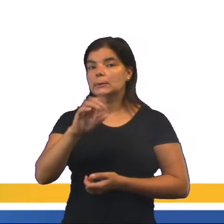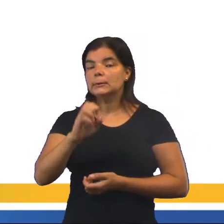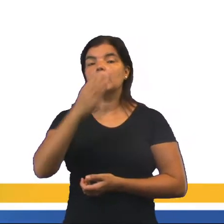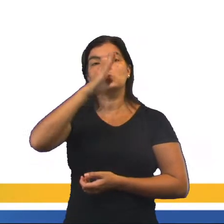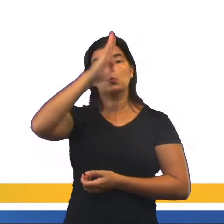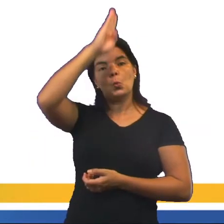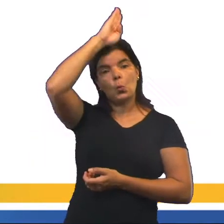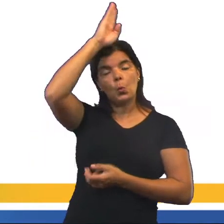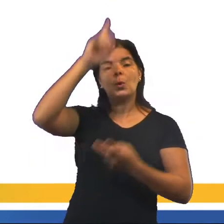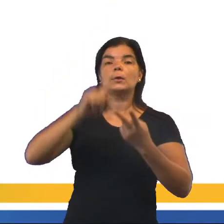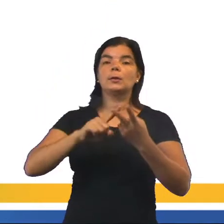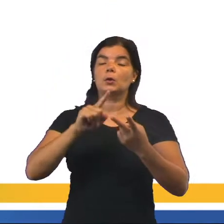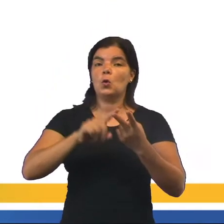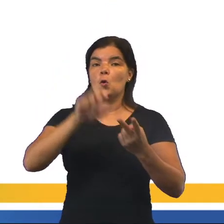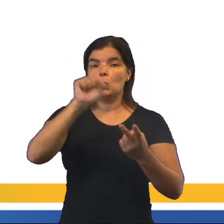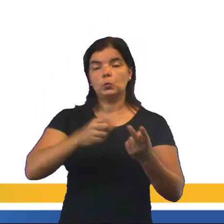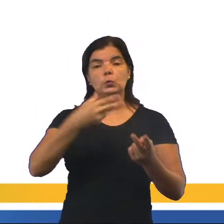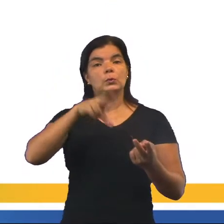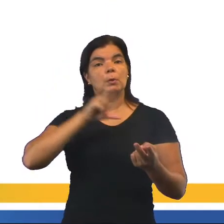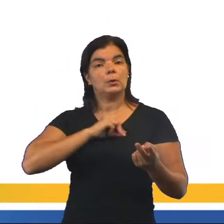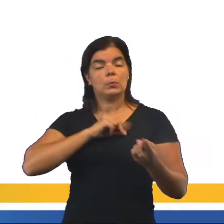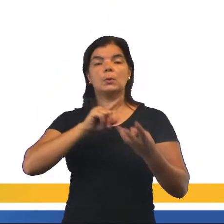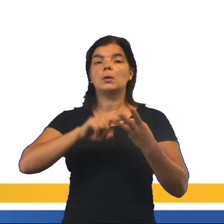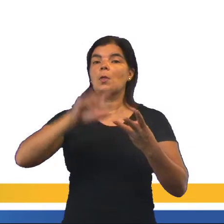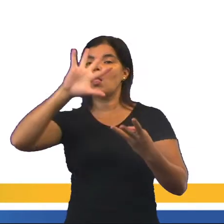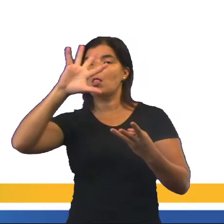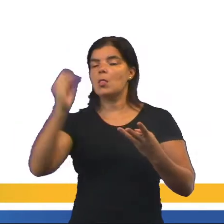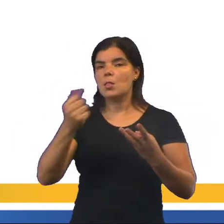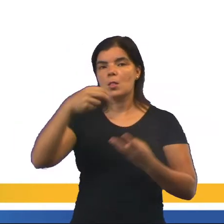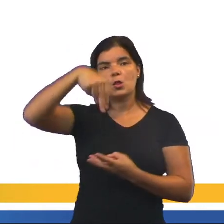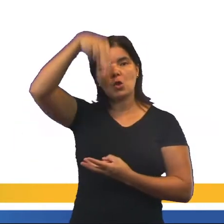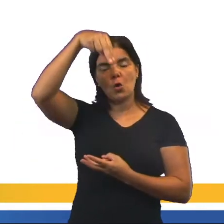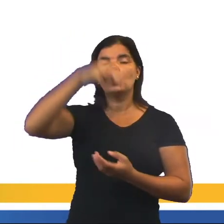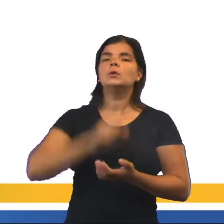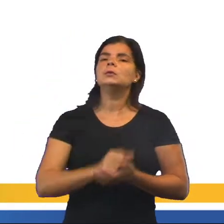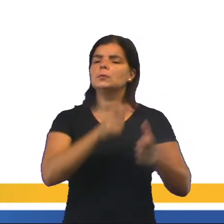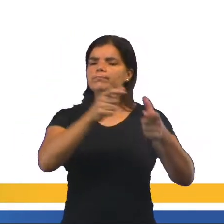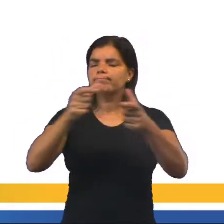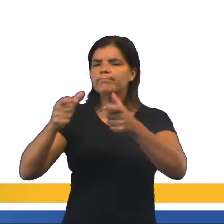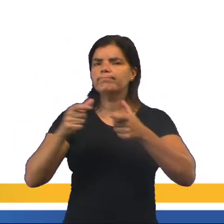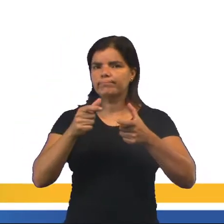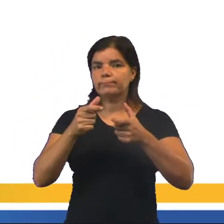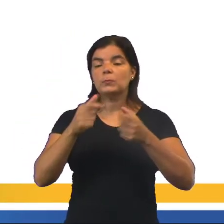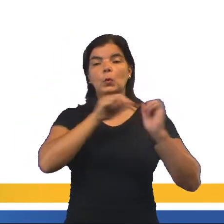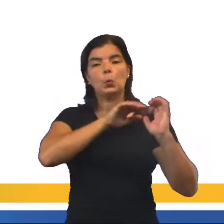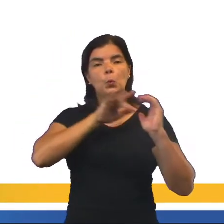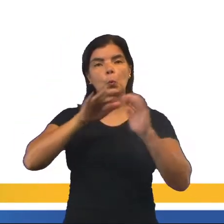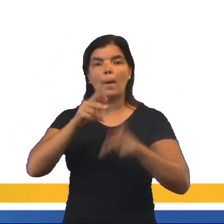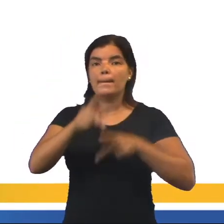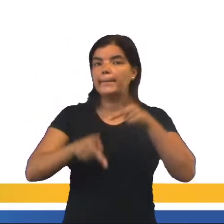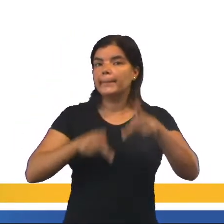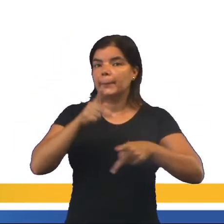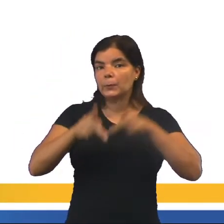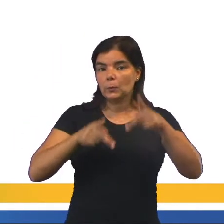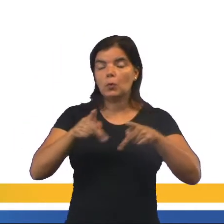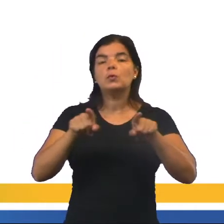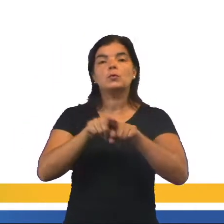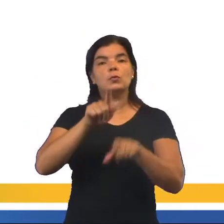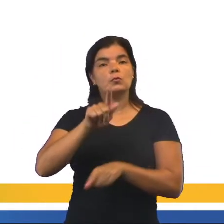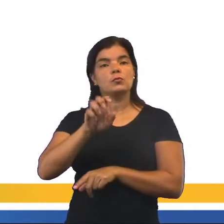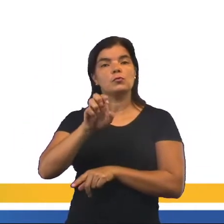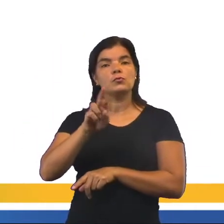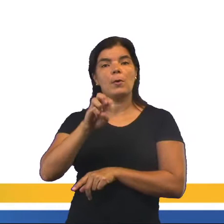Roma, o Sul da Espanha e o Norte da África. Essas regiões também tinham sido ocupadas pelos povos germânicos.